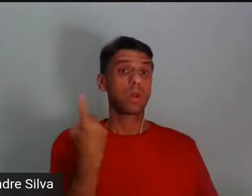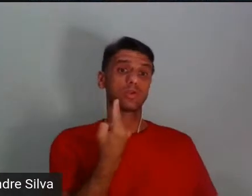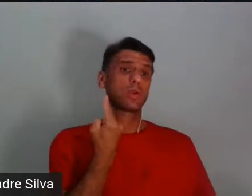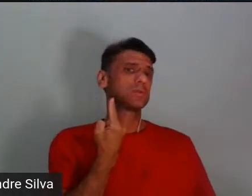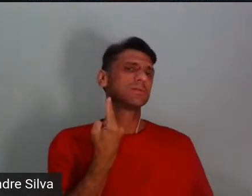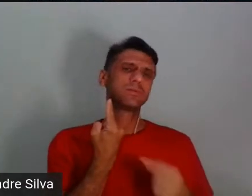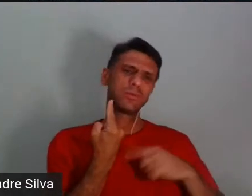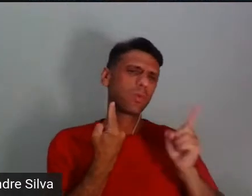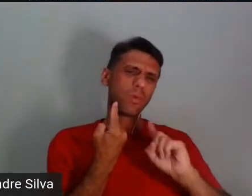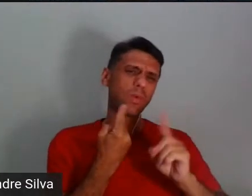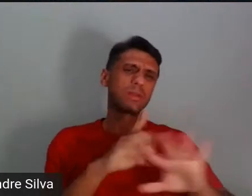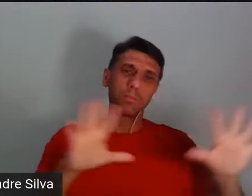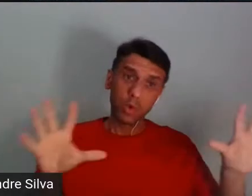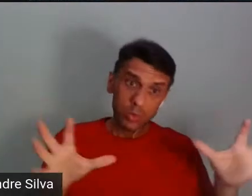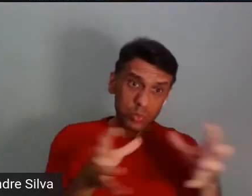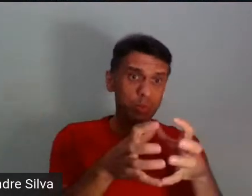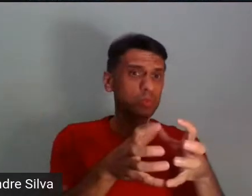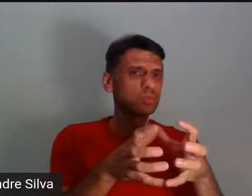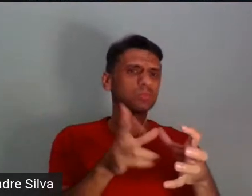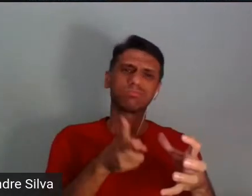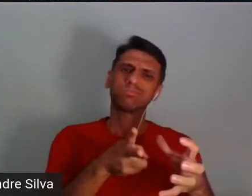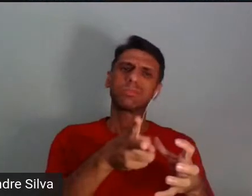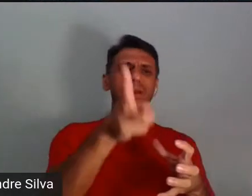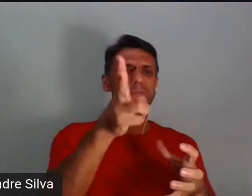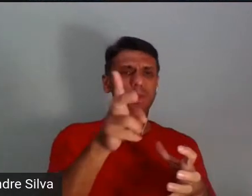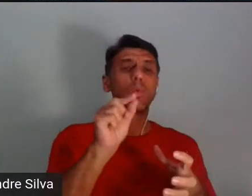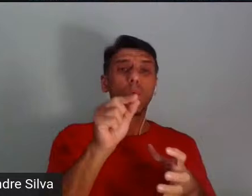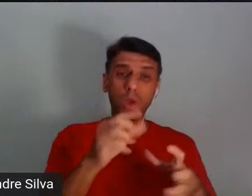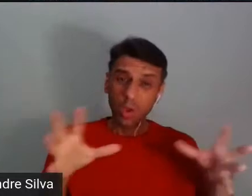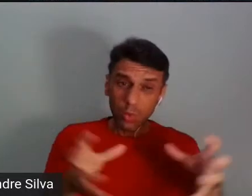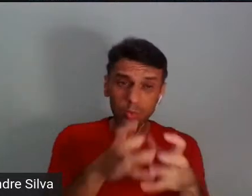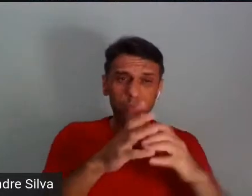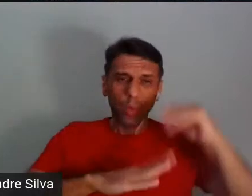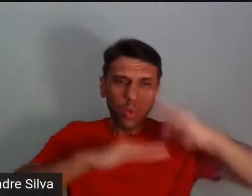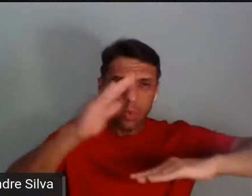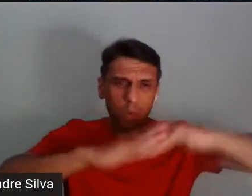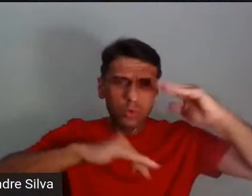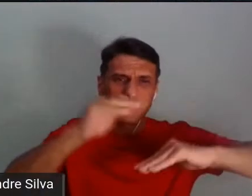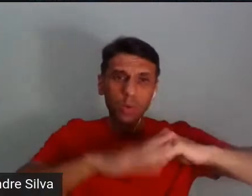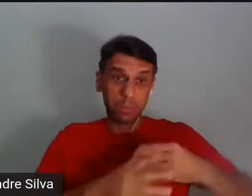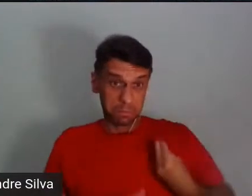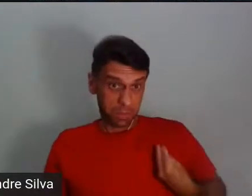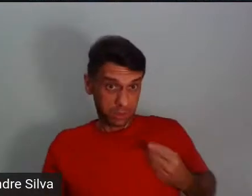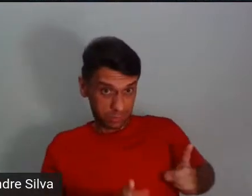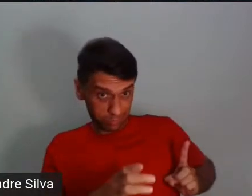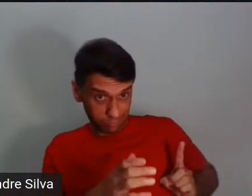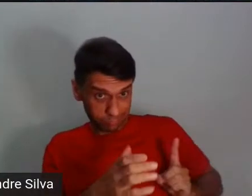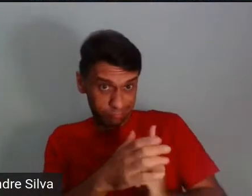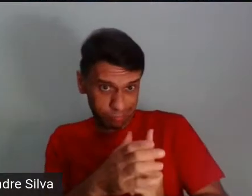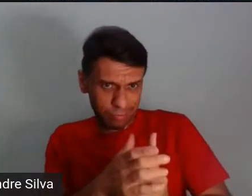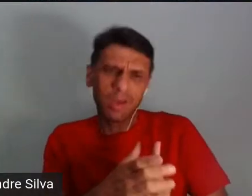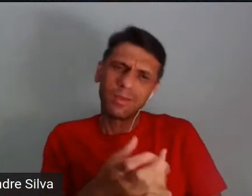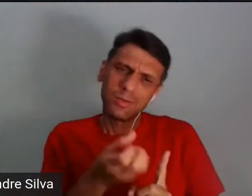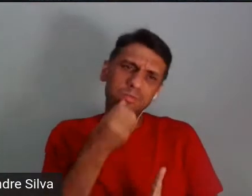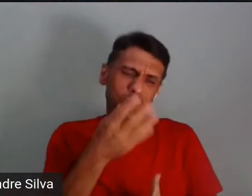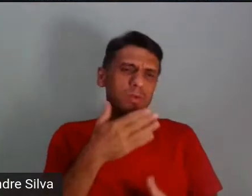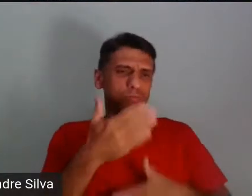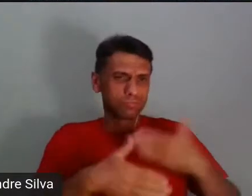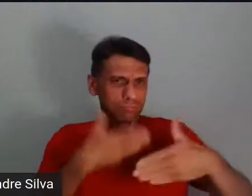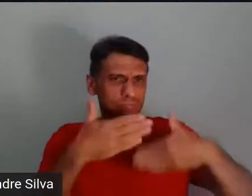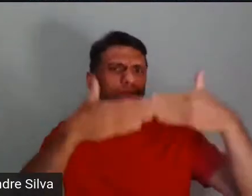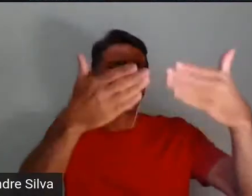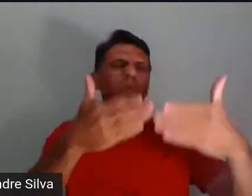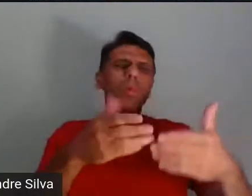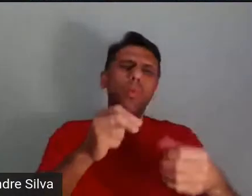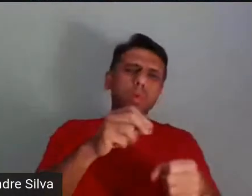e participar de uma construção coletiva é um passo a mais para a gente começar a decolonizar o nosso